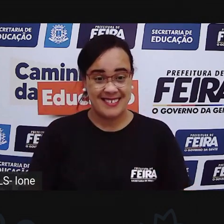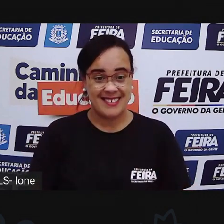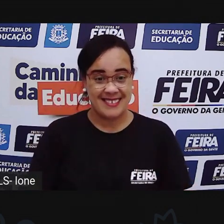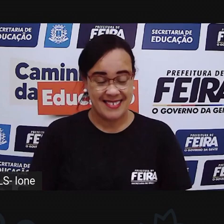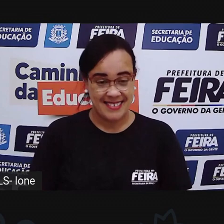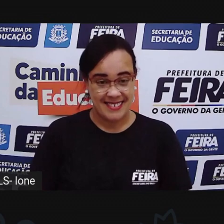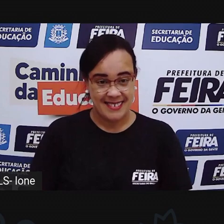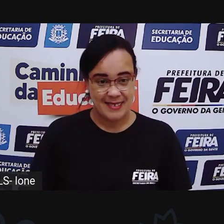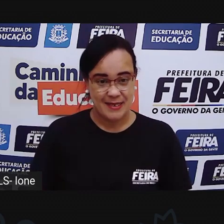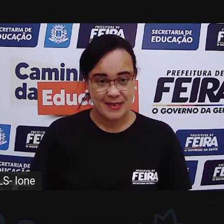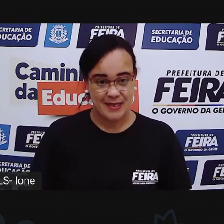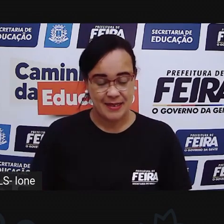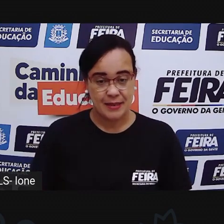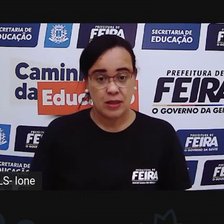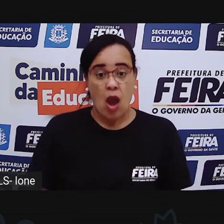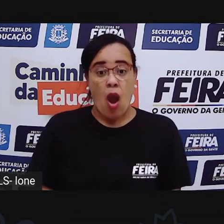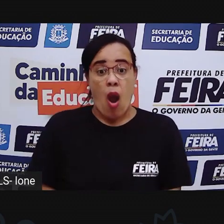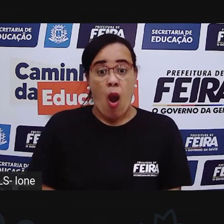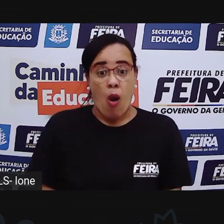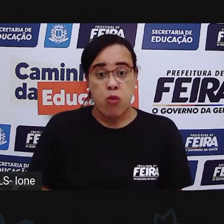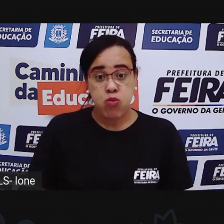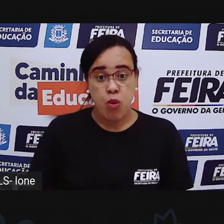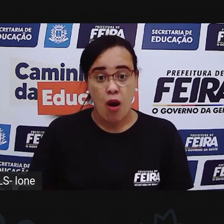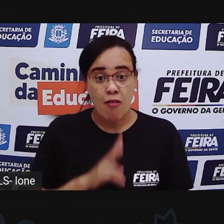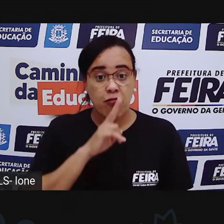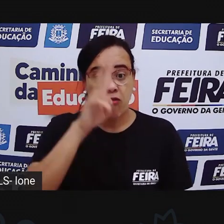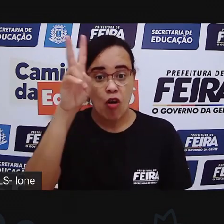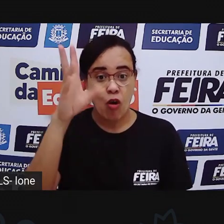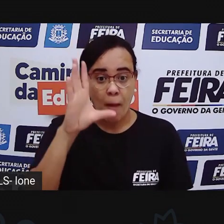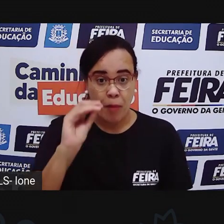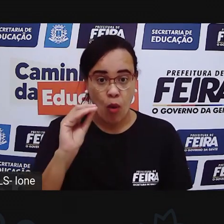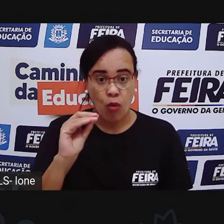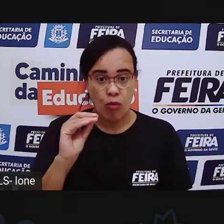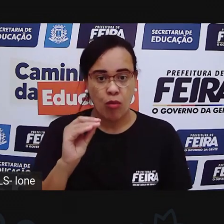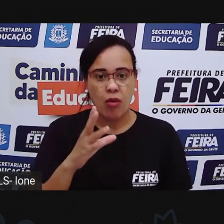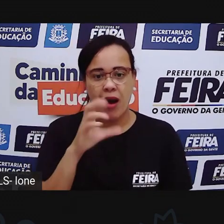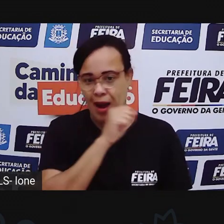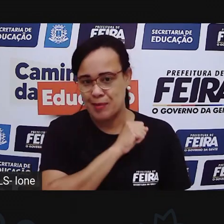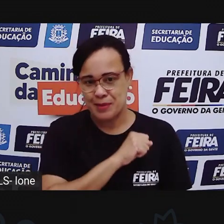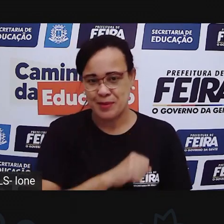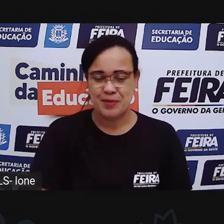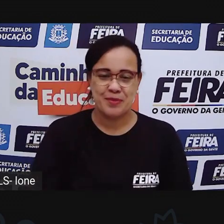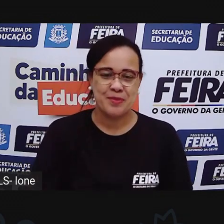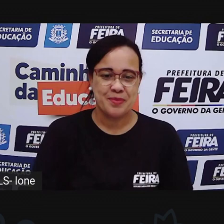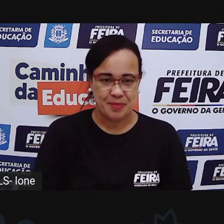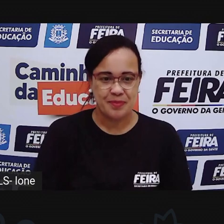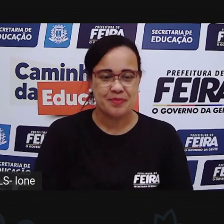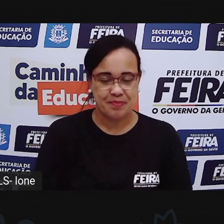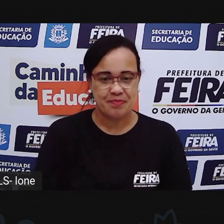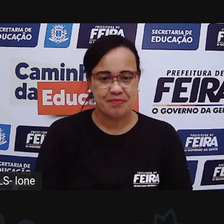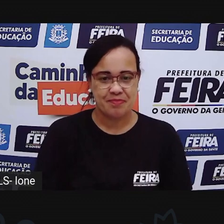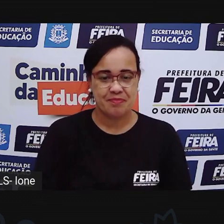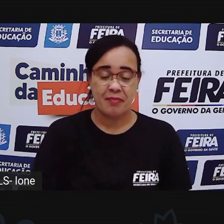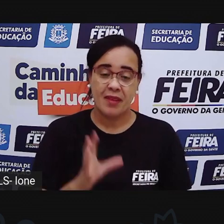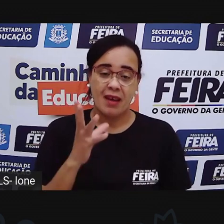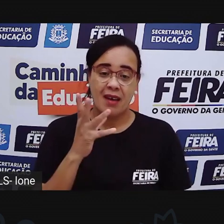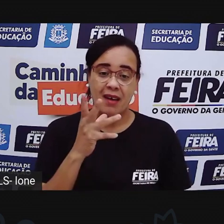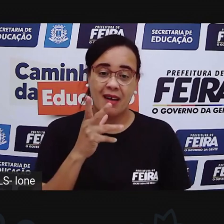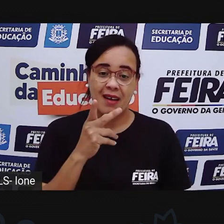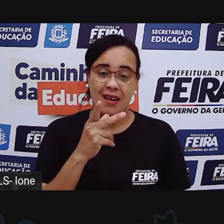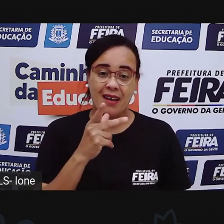Aí se você soprar com muita força, ela estoura rápido. Aí você sopra um pouquinho mais devagarzinho que ela faz uma bolha maior.